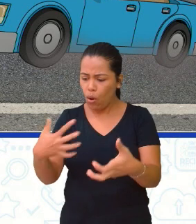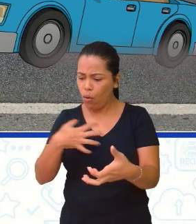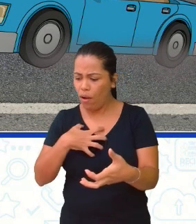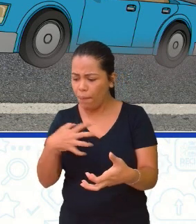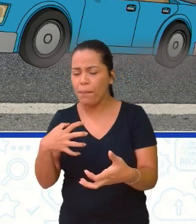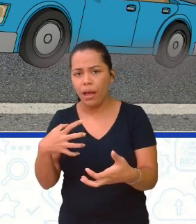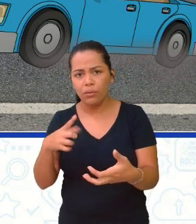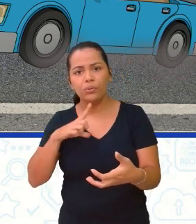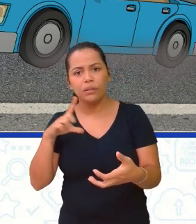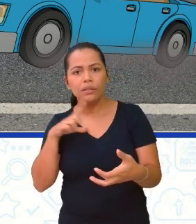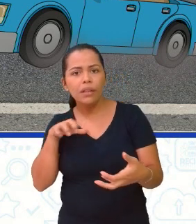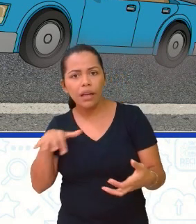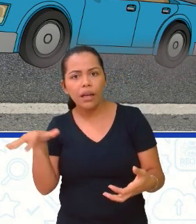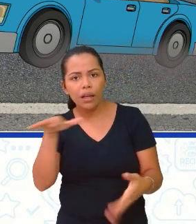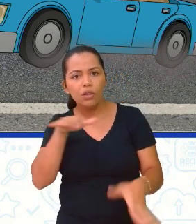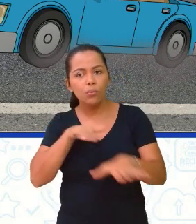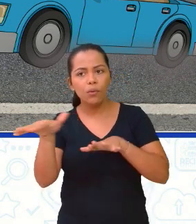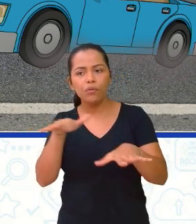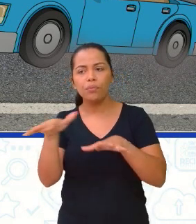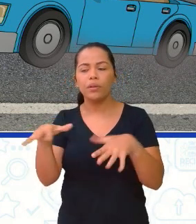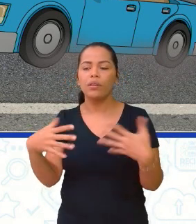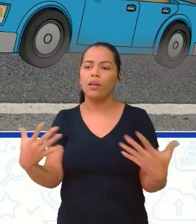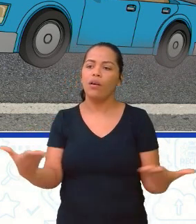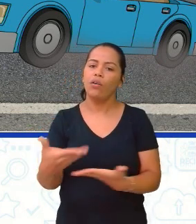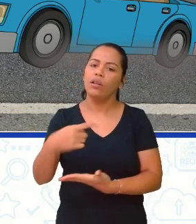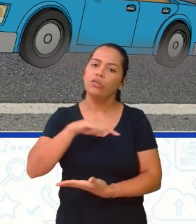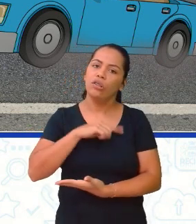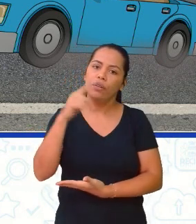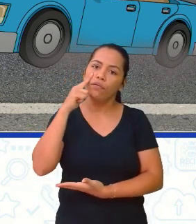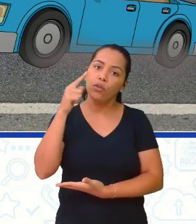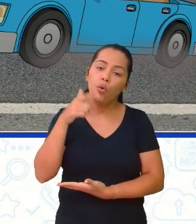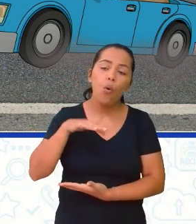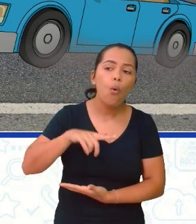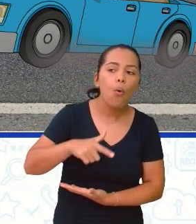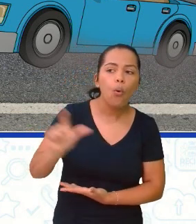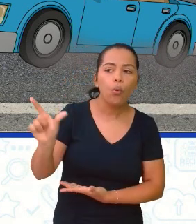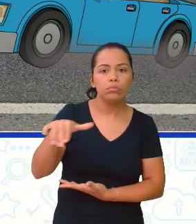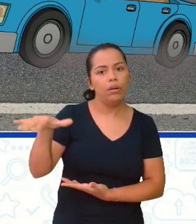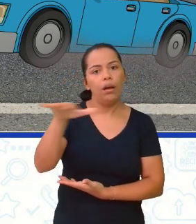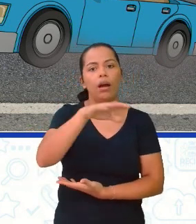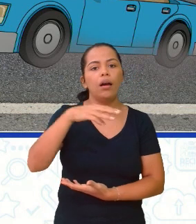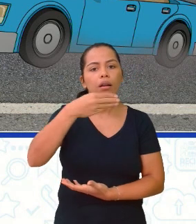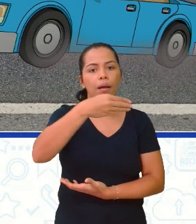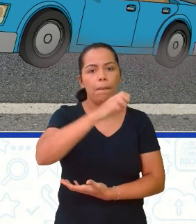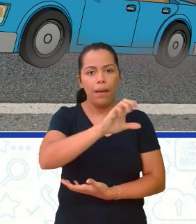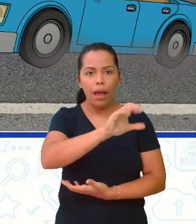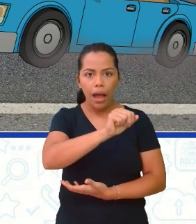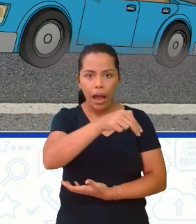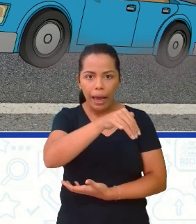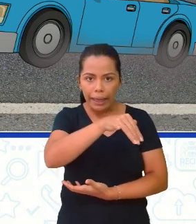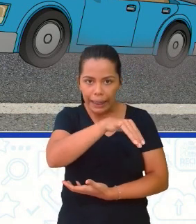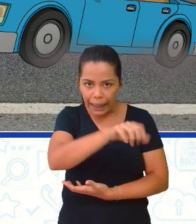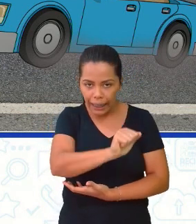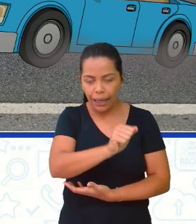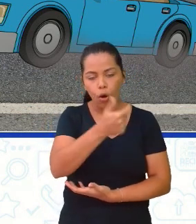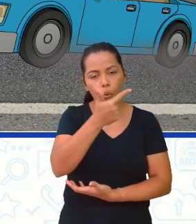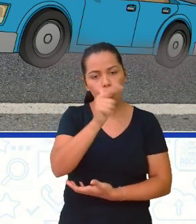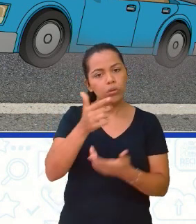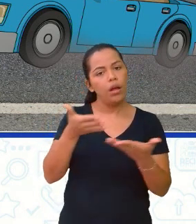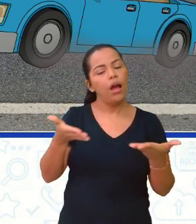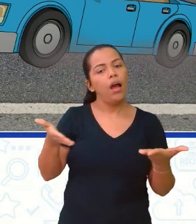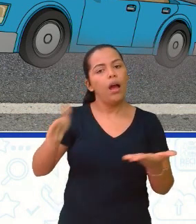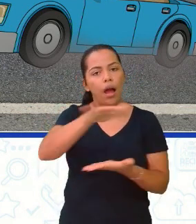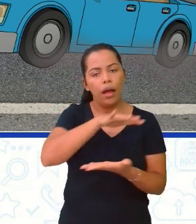aí nós já estamos em outro, vamos dizer assim, em outro ramo aí da mecânica. Interessante, não é pessoal? Mas vamos ver